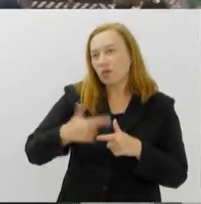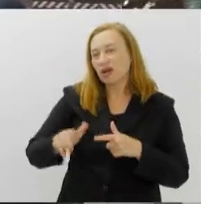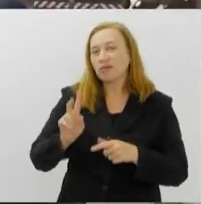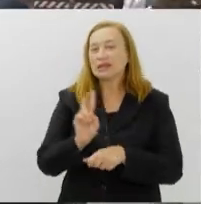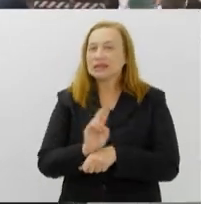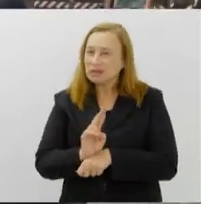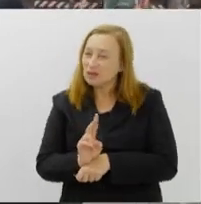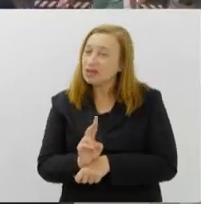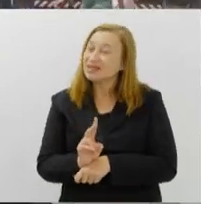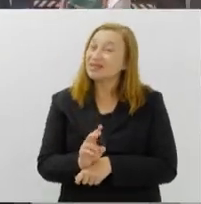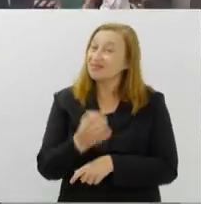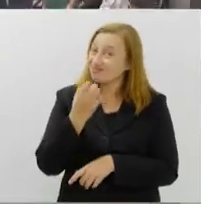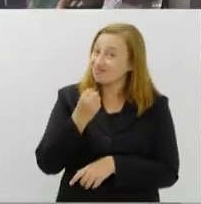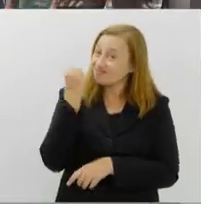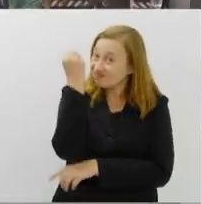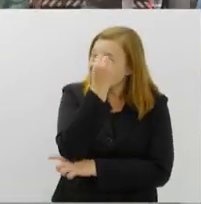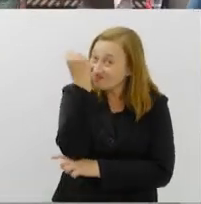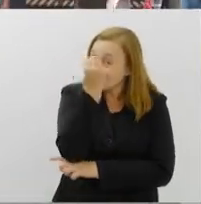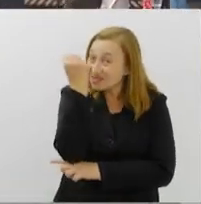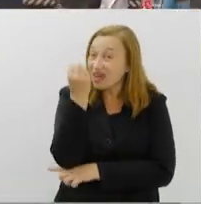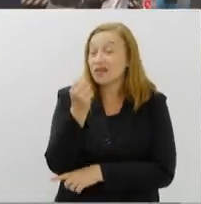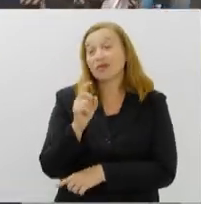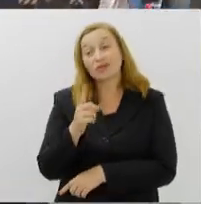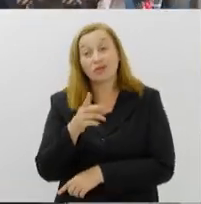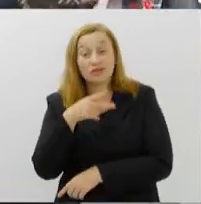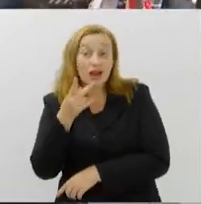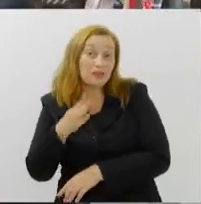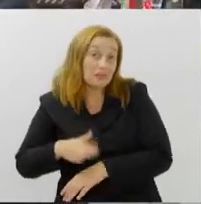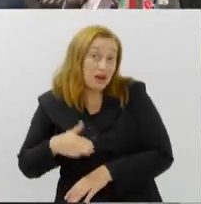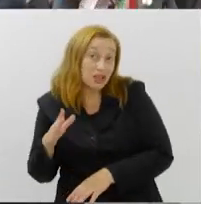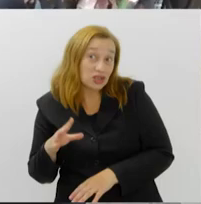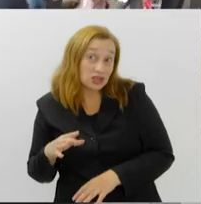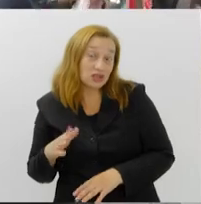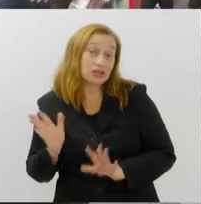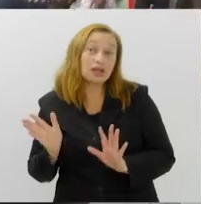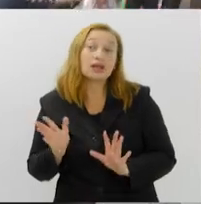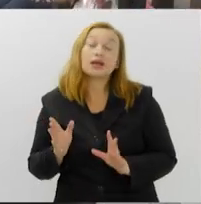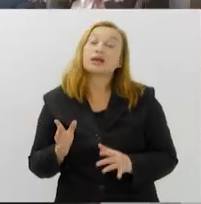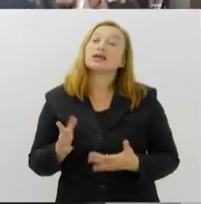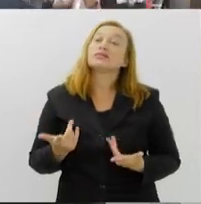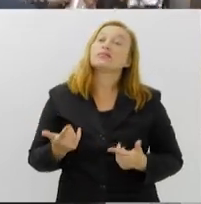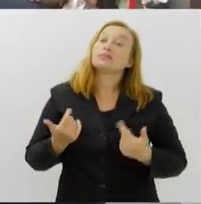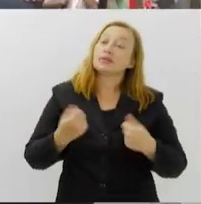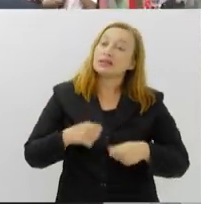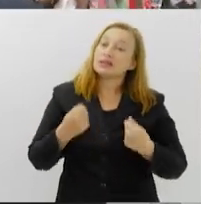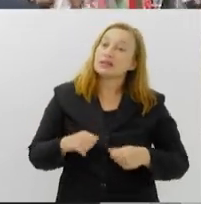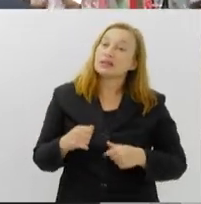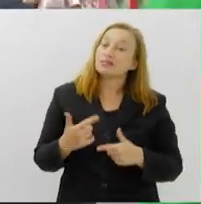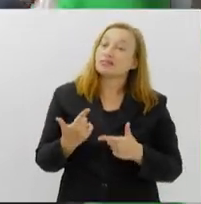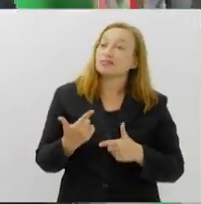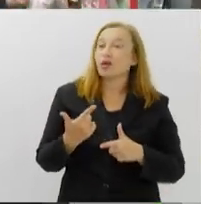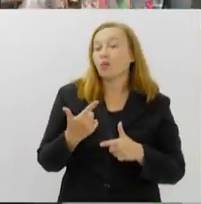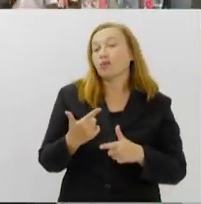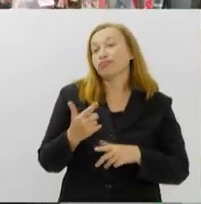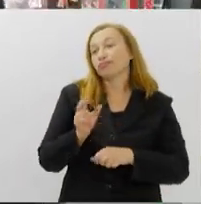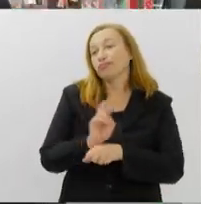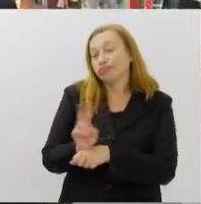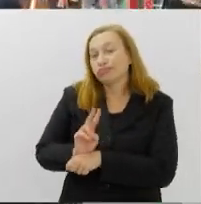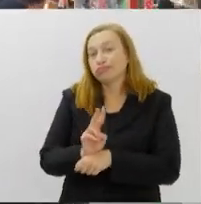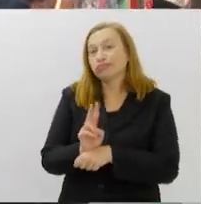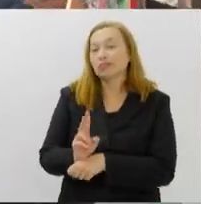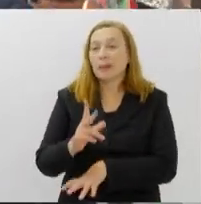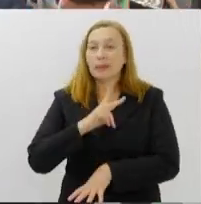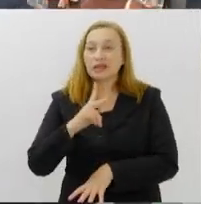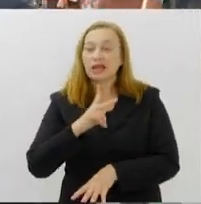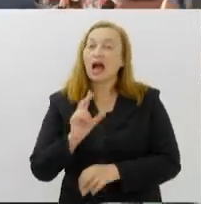está um pouco grave, né, para não falar bastante no Rio de Janeiro. Então a gente acaba tendo que botar uma segurança privada e isso ajuda muito o bairro.